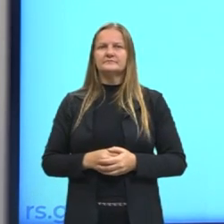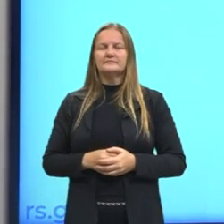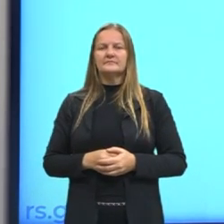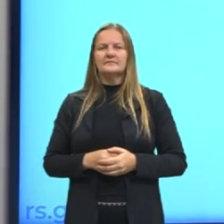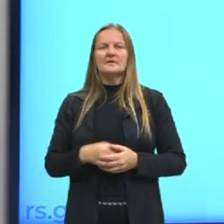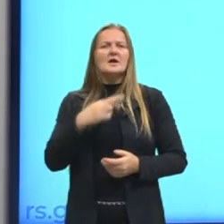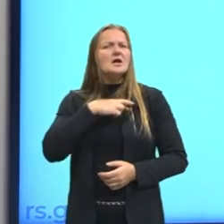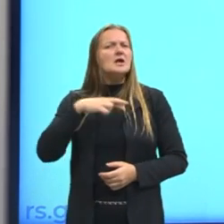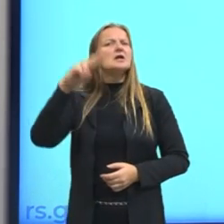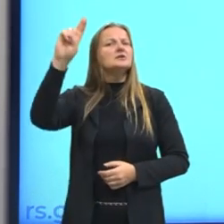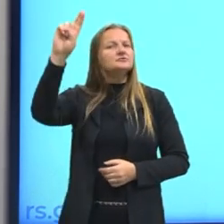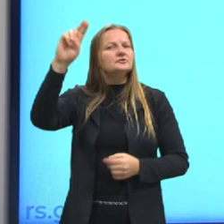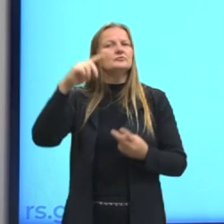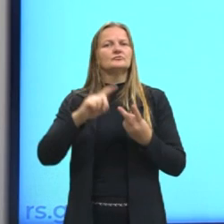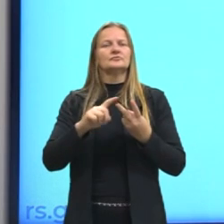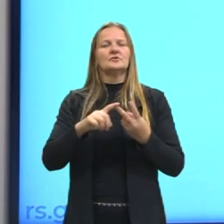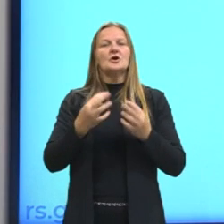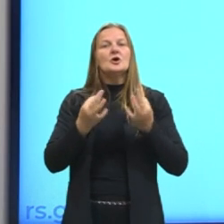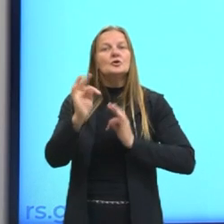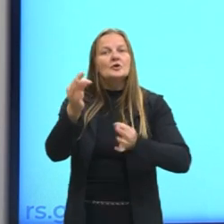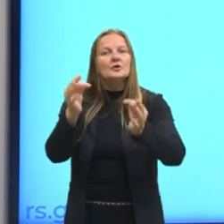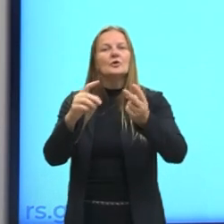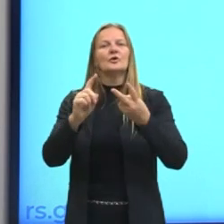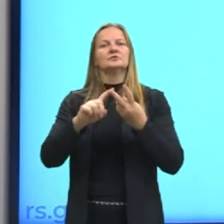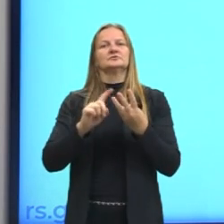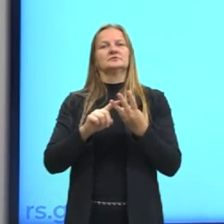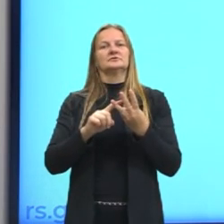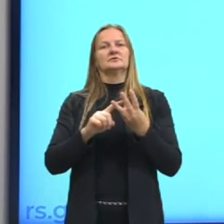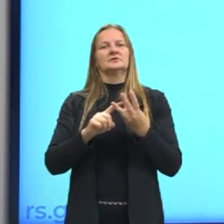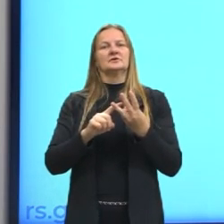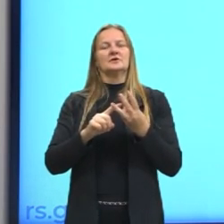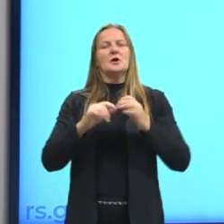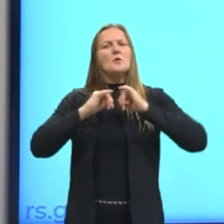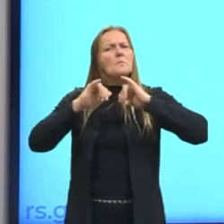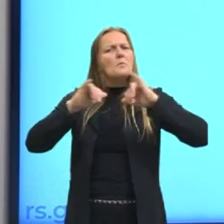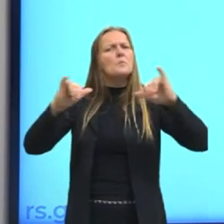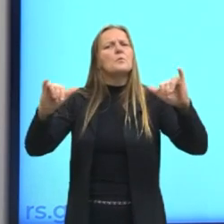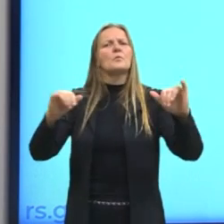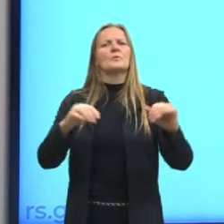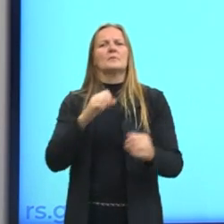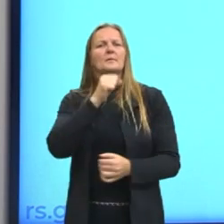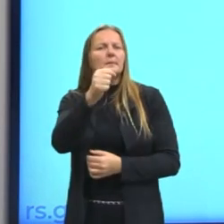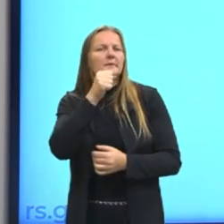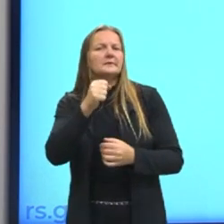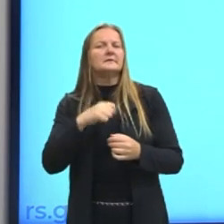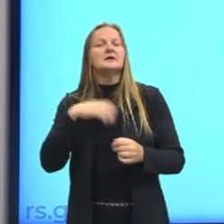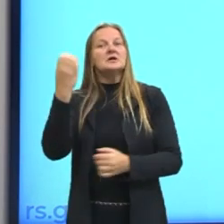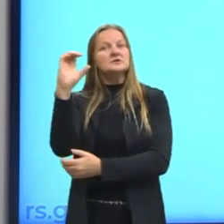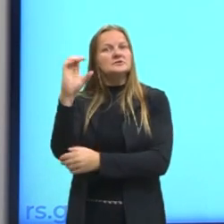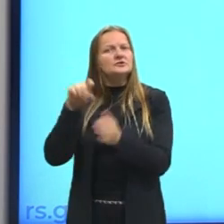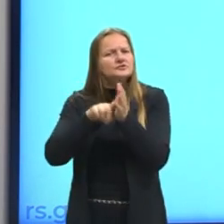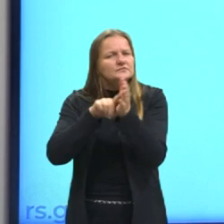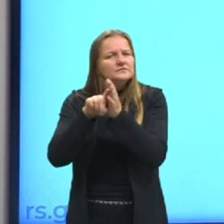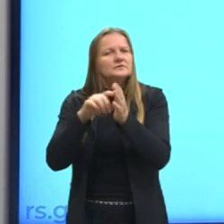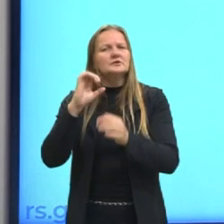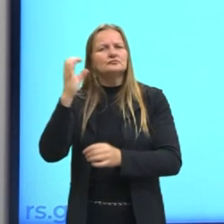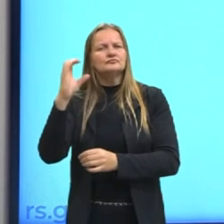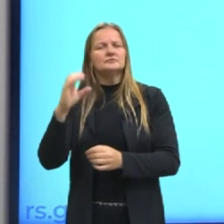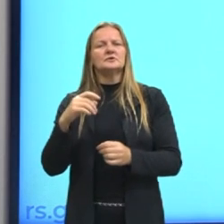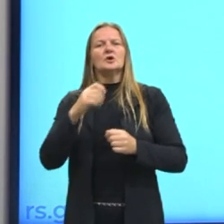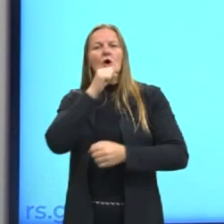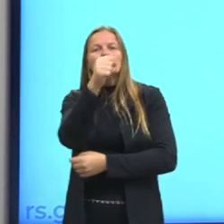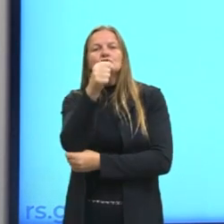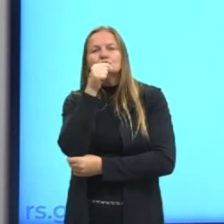religiosa, a esfera tecnológica, a esfera publicitária, a esfera científica, a esfera